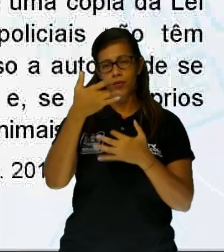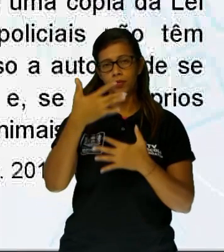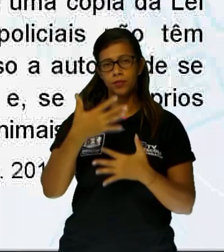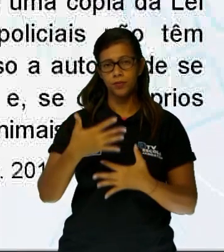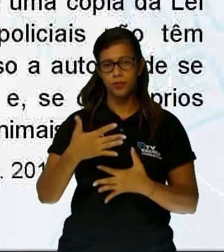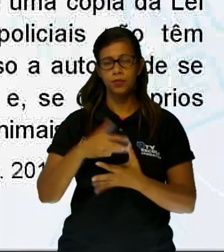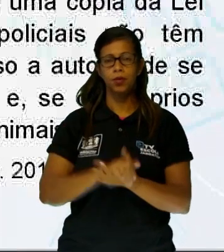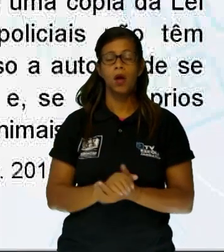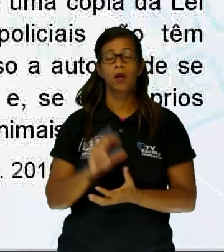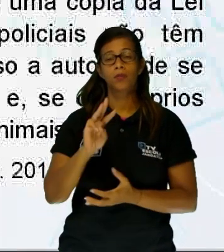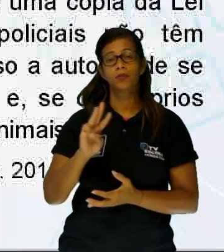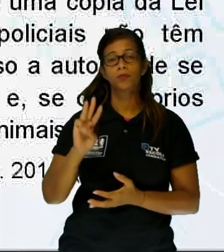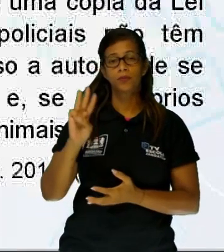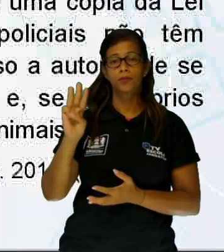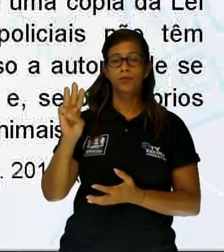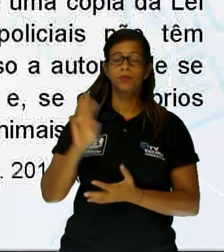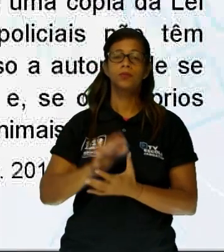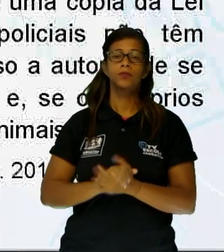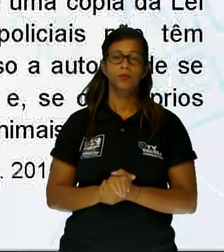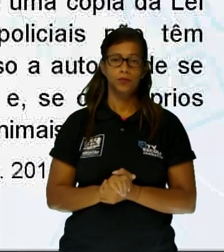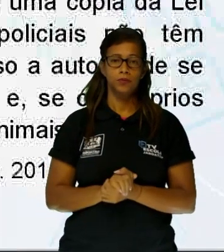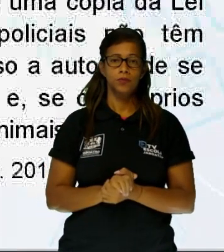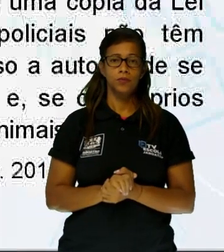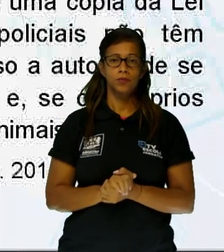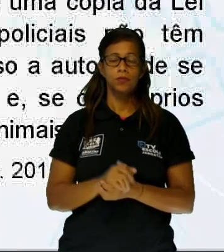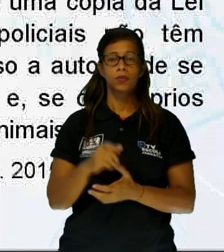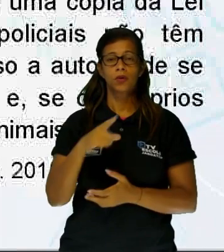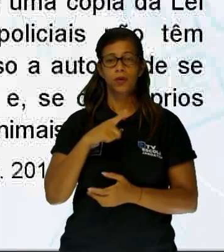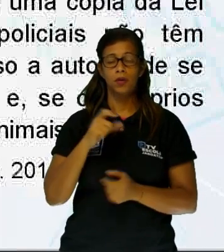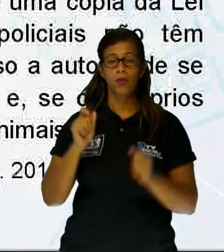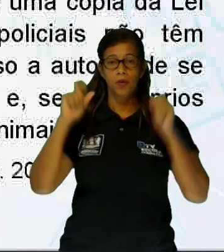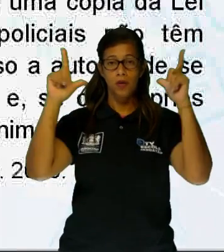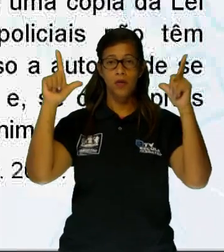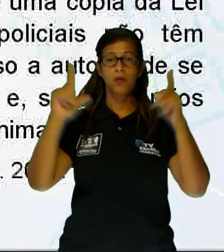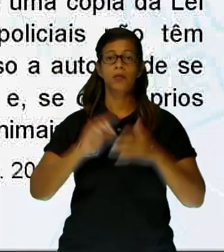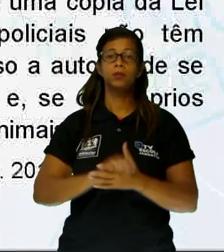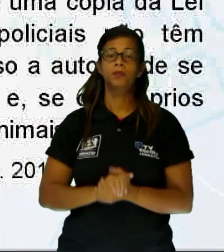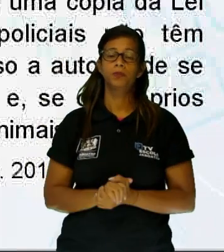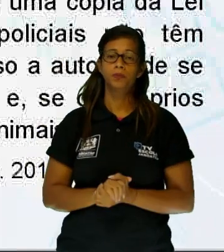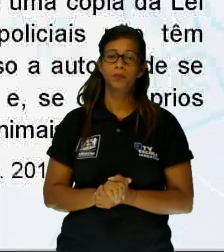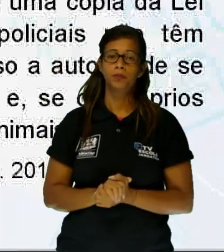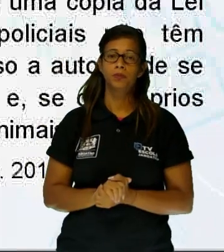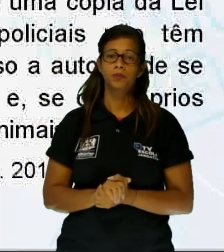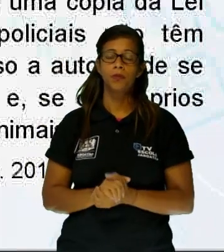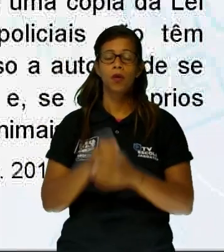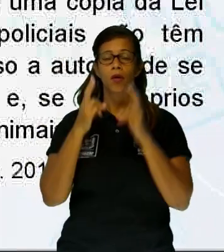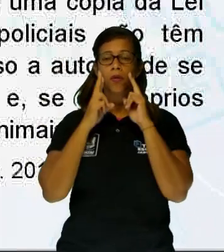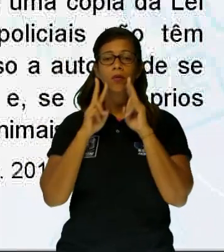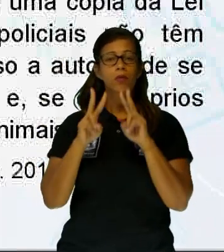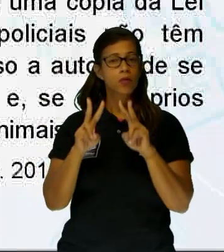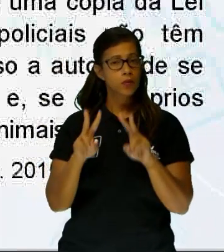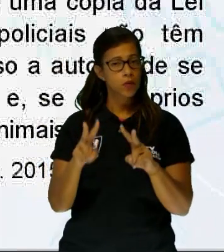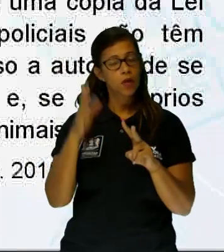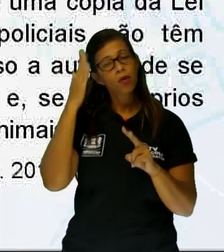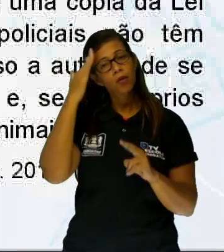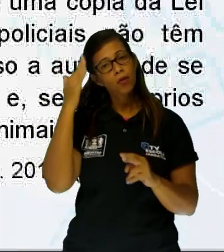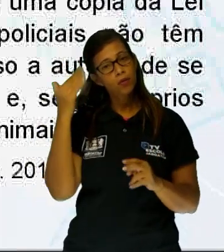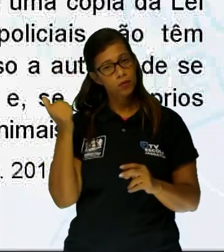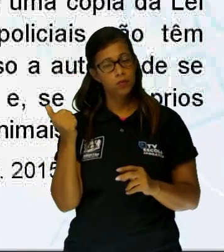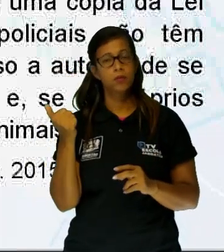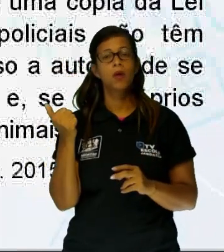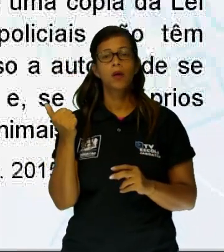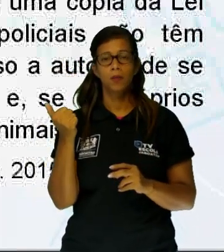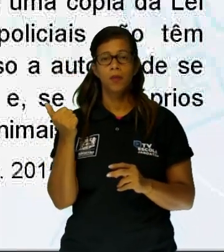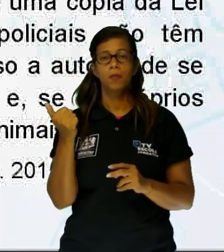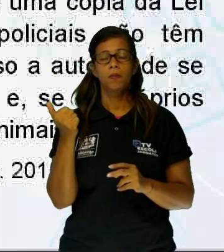Proteção dos Animais de Caxambu, há o seguinte alerta, abre aspas, caso você veja ou saiba de maus tratos cometidos contra